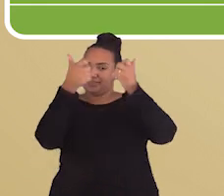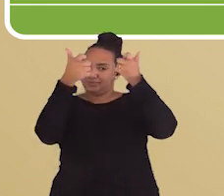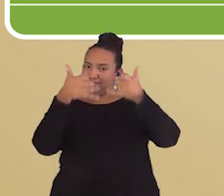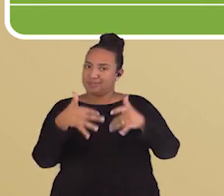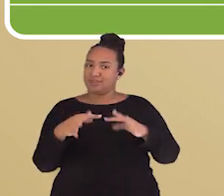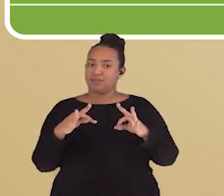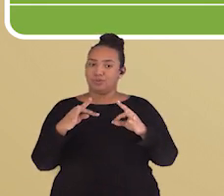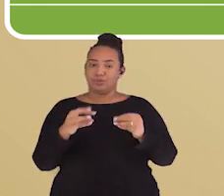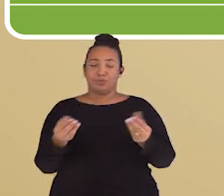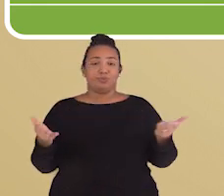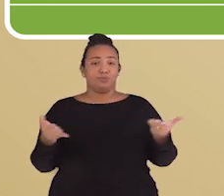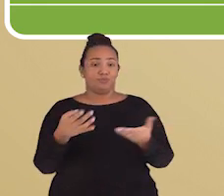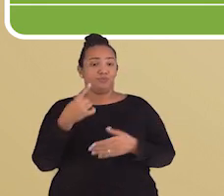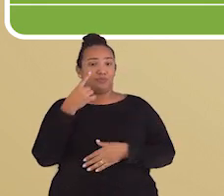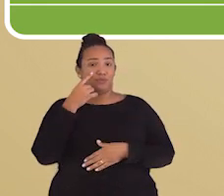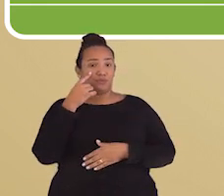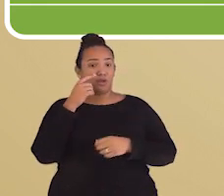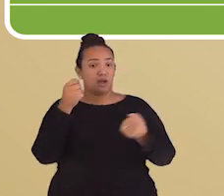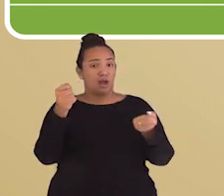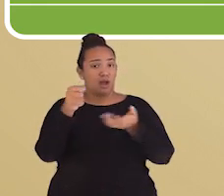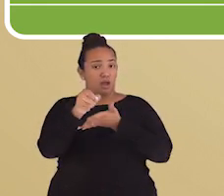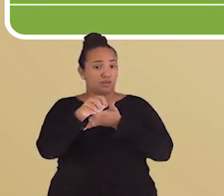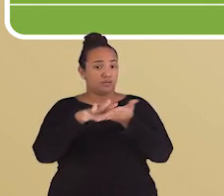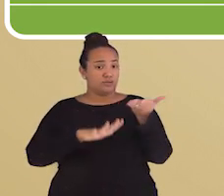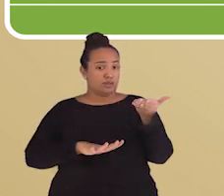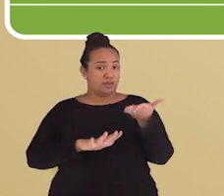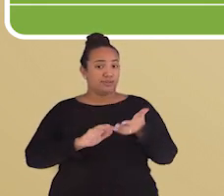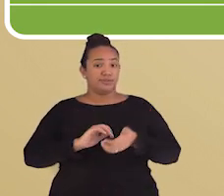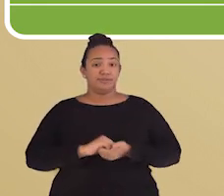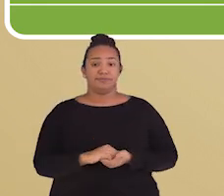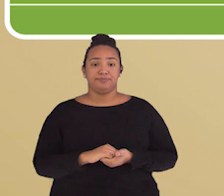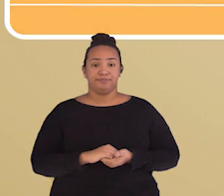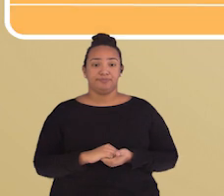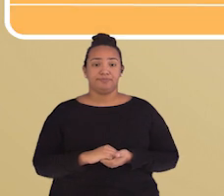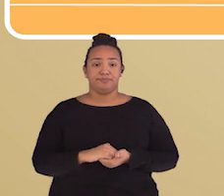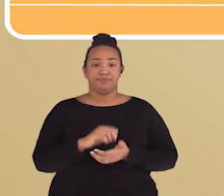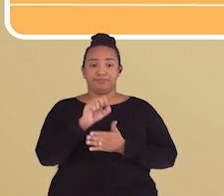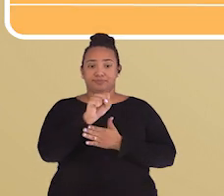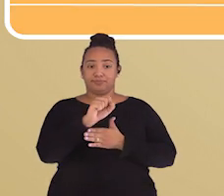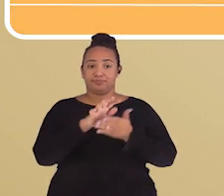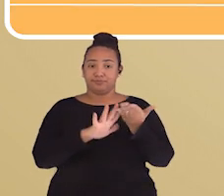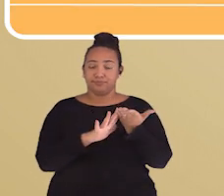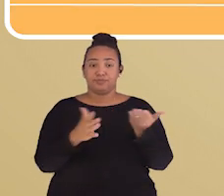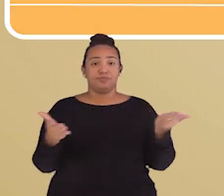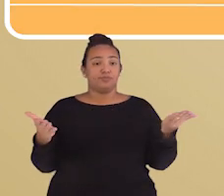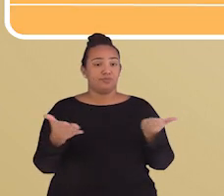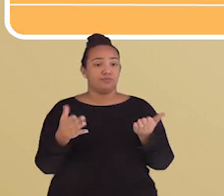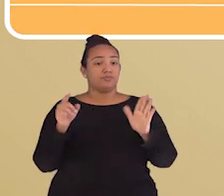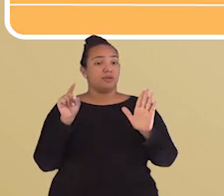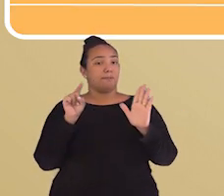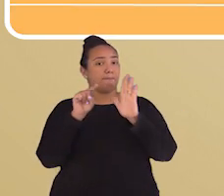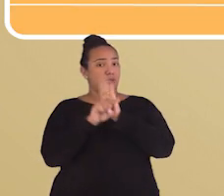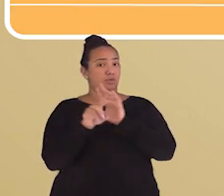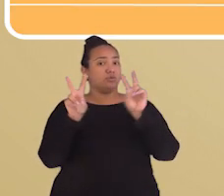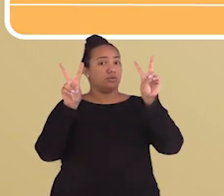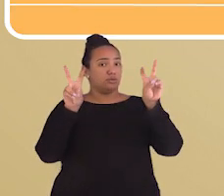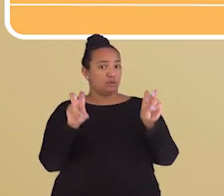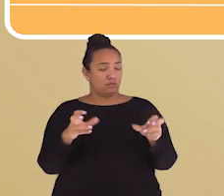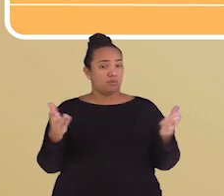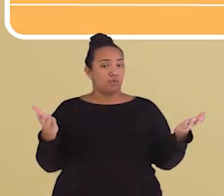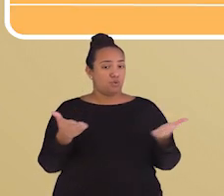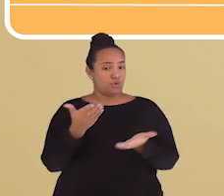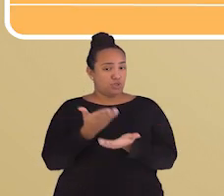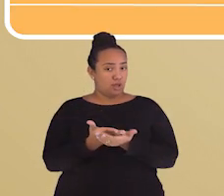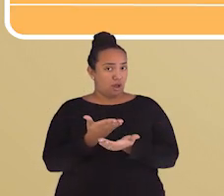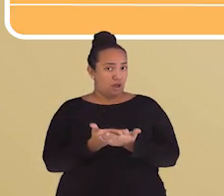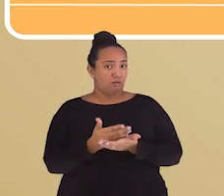esclarecedora. Agora, fique ligadinhos porque vamos fazer uma atividade. Nossa atividade de hoje é uma pergunta sobre o tema que